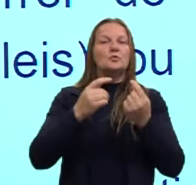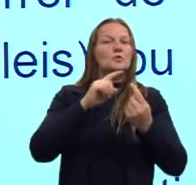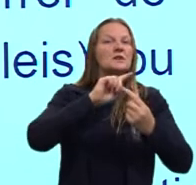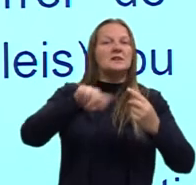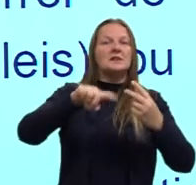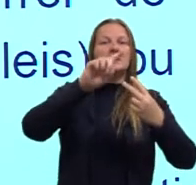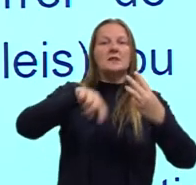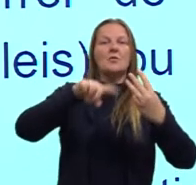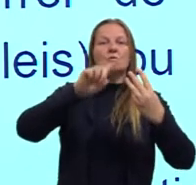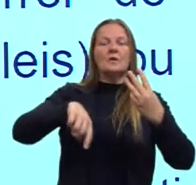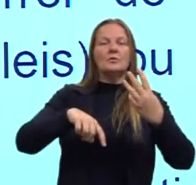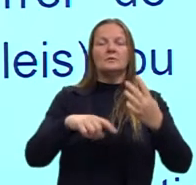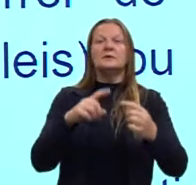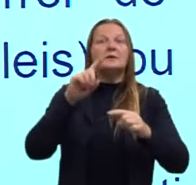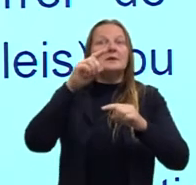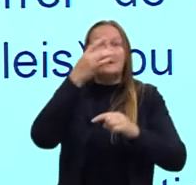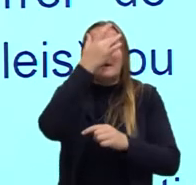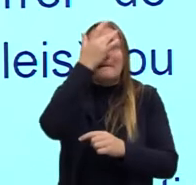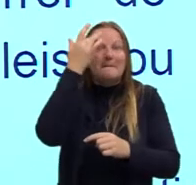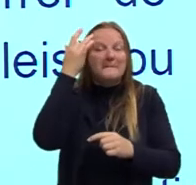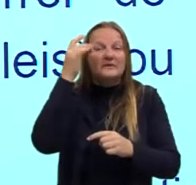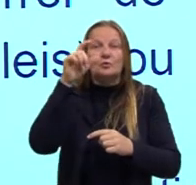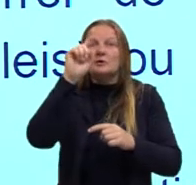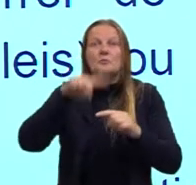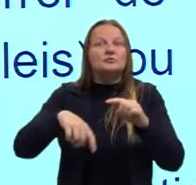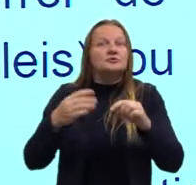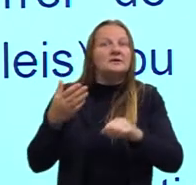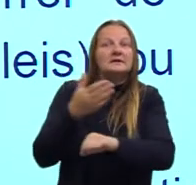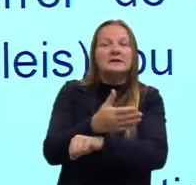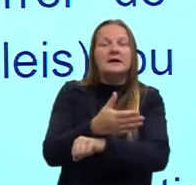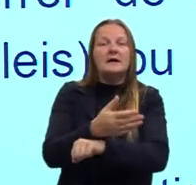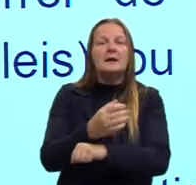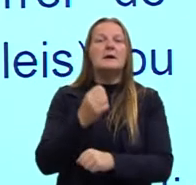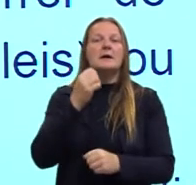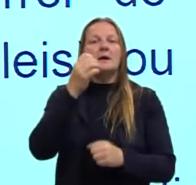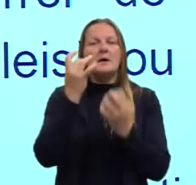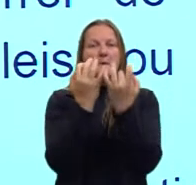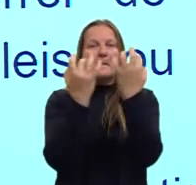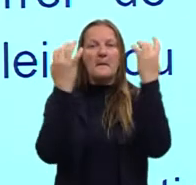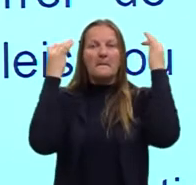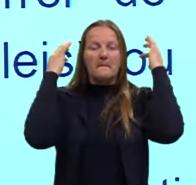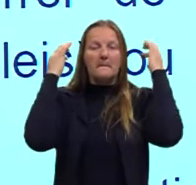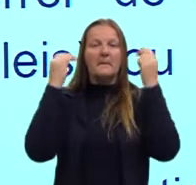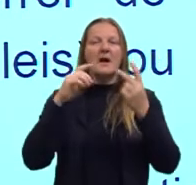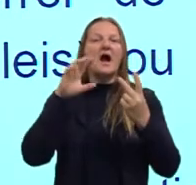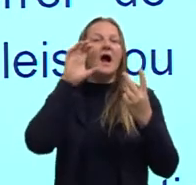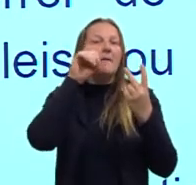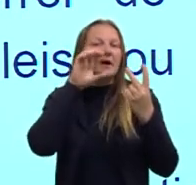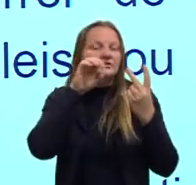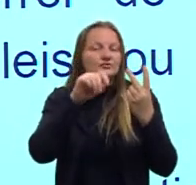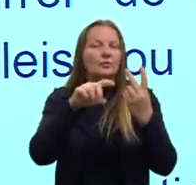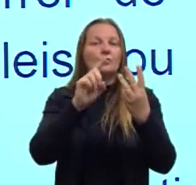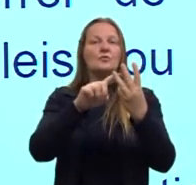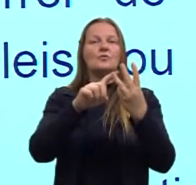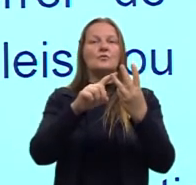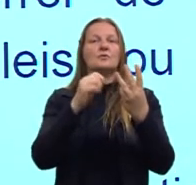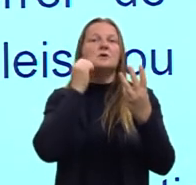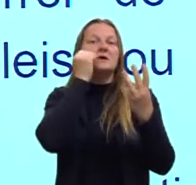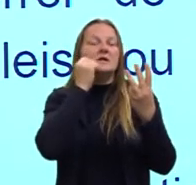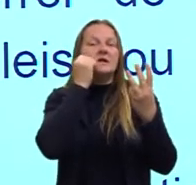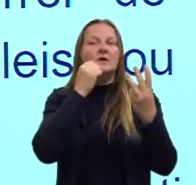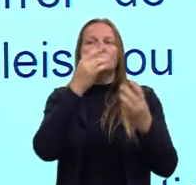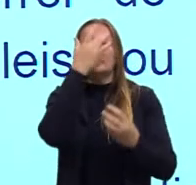restaurante. Então, para ver, comparando mexicanos e pessoas negras com animais. E aqui, a gente tem um